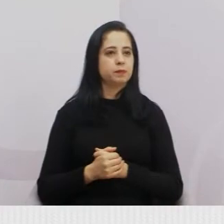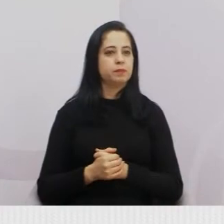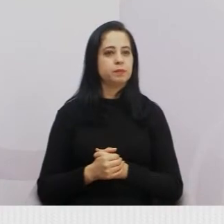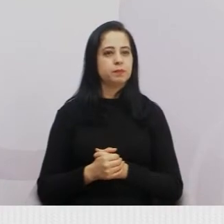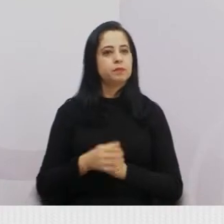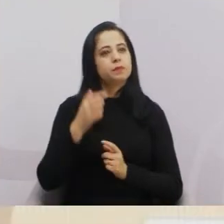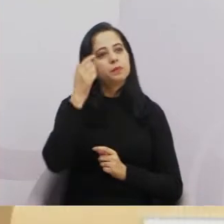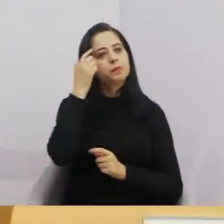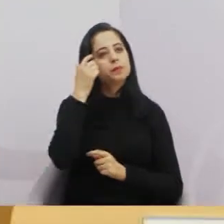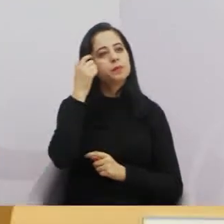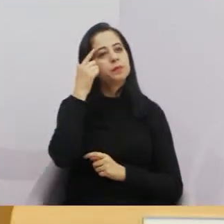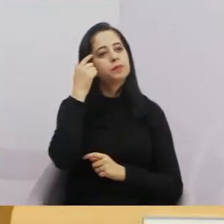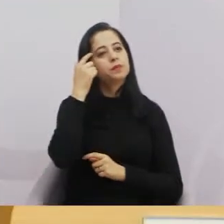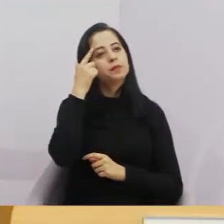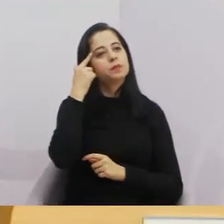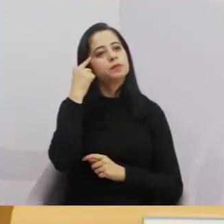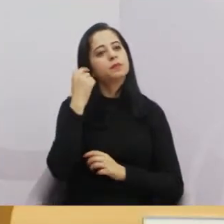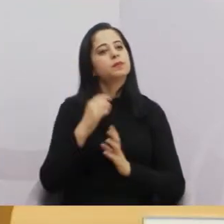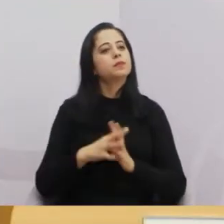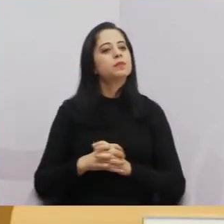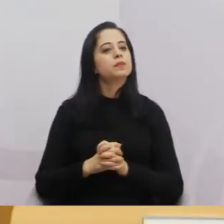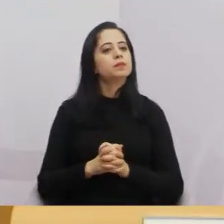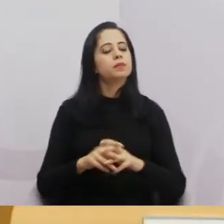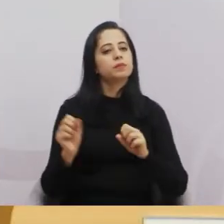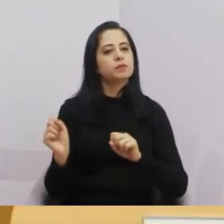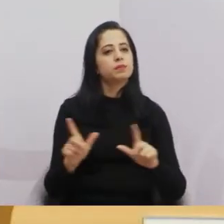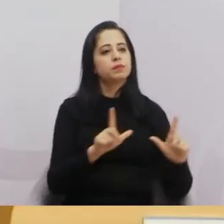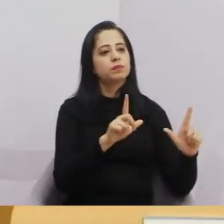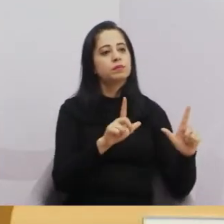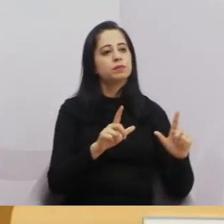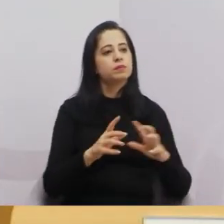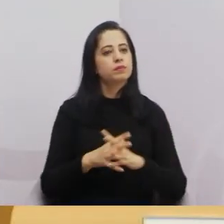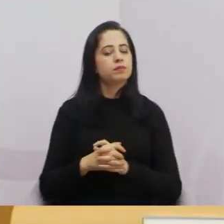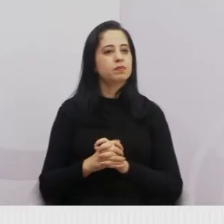queria falar aqui também é o seguinte. É a próxima slide.